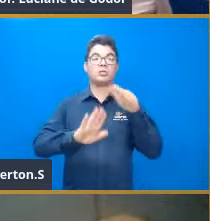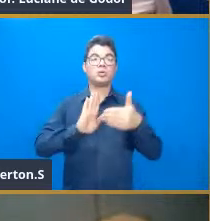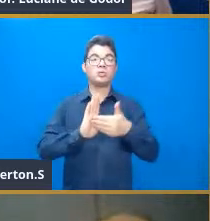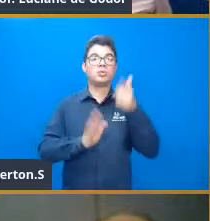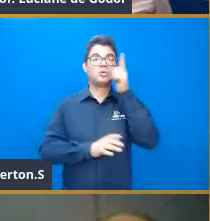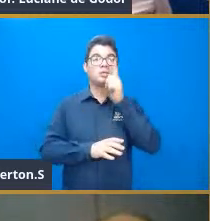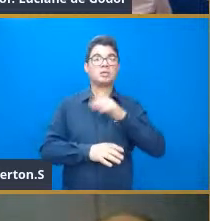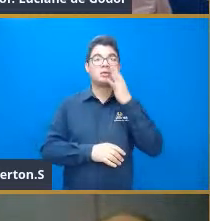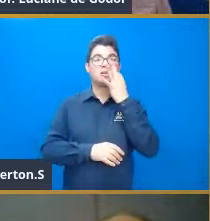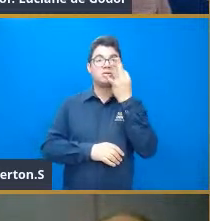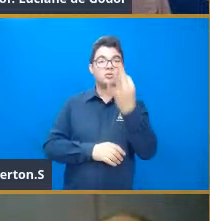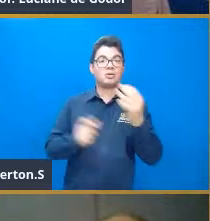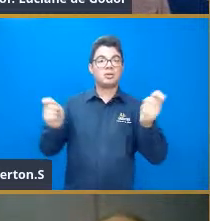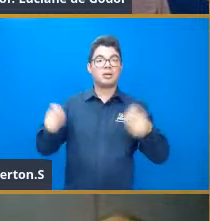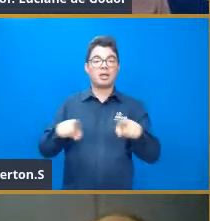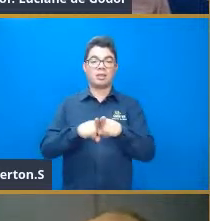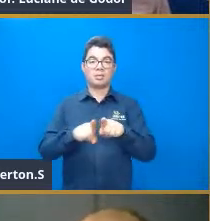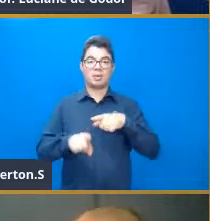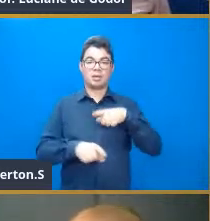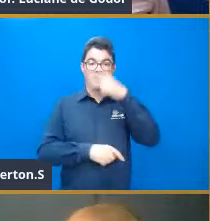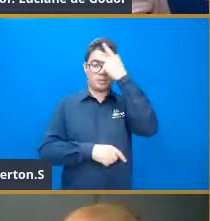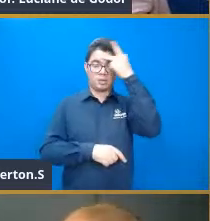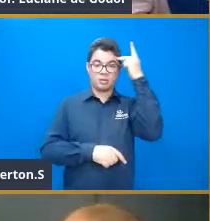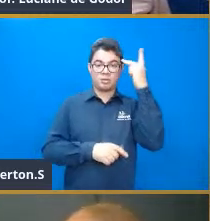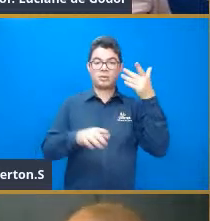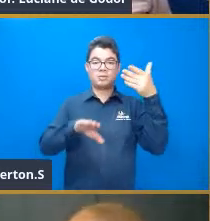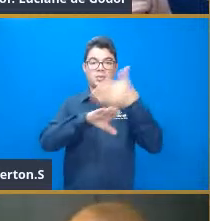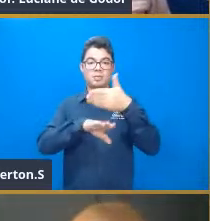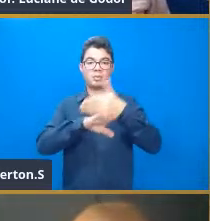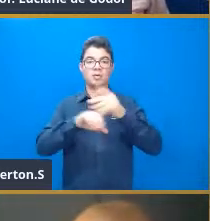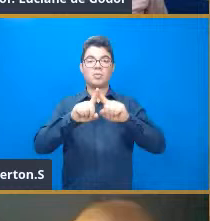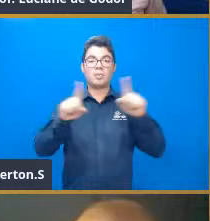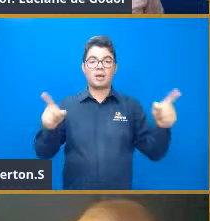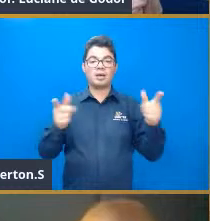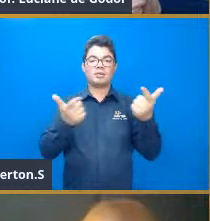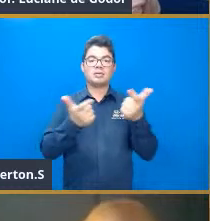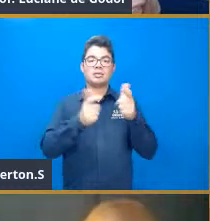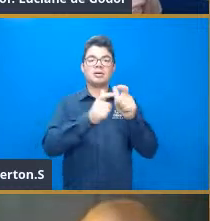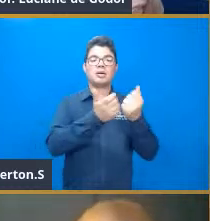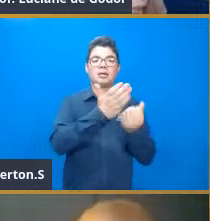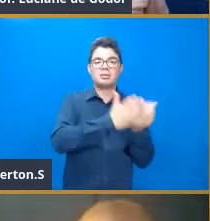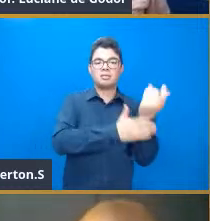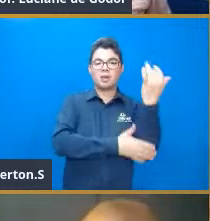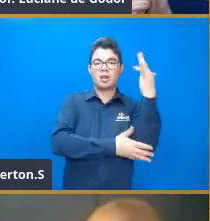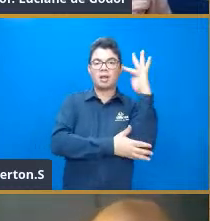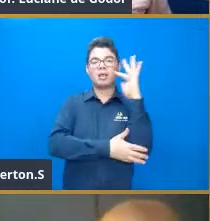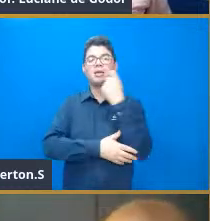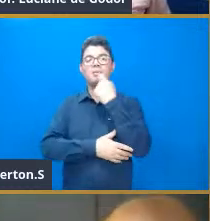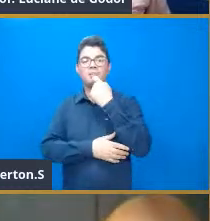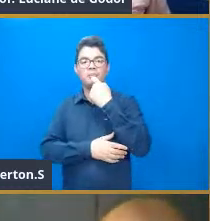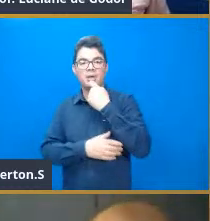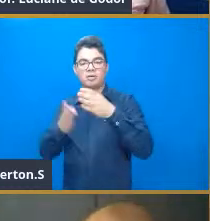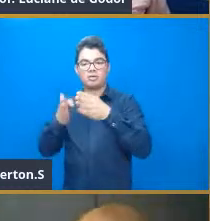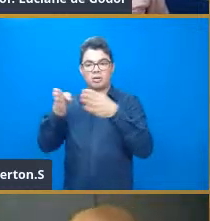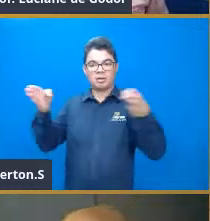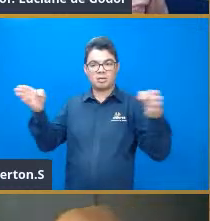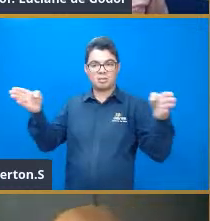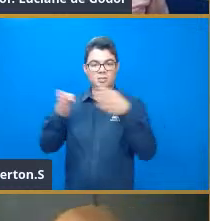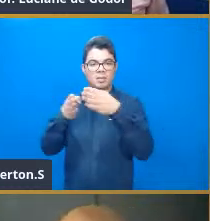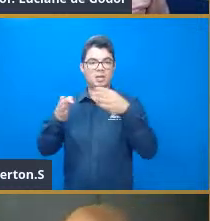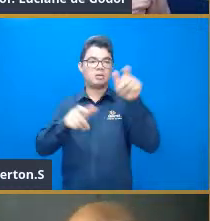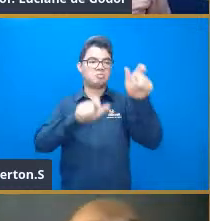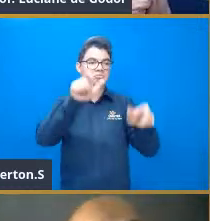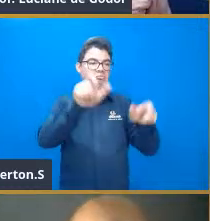assistir. Tem bastante gente já participando. Mas você falou de crescimento de plantas, de peixes, de seres vivos.